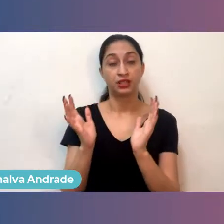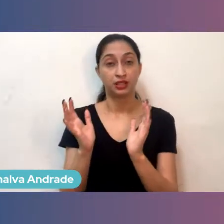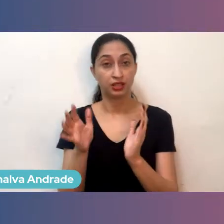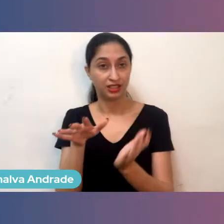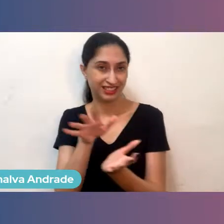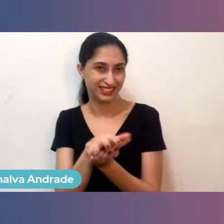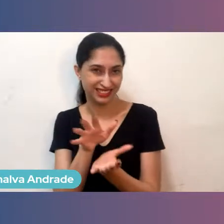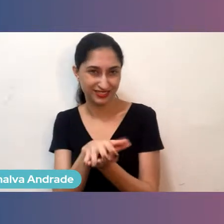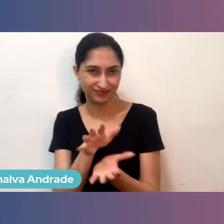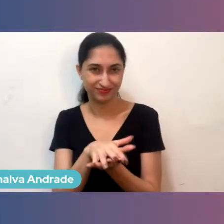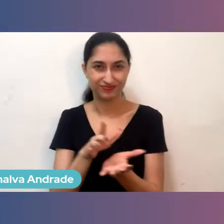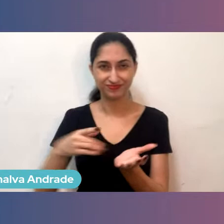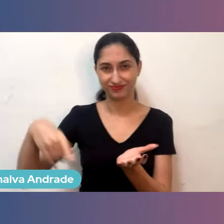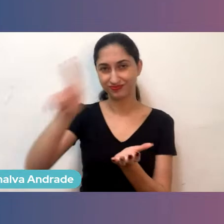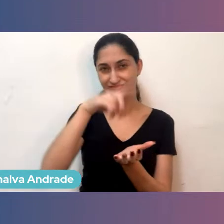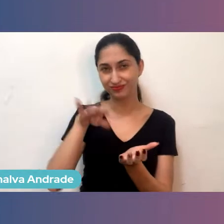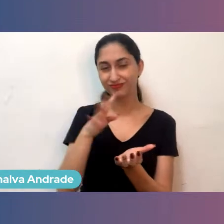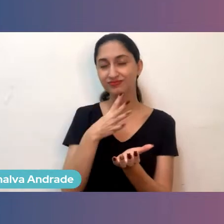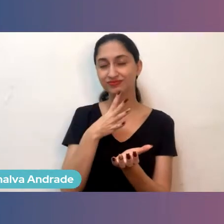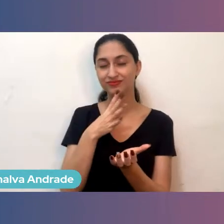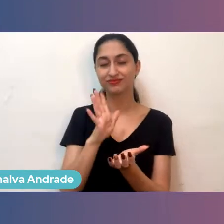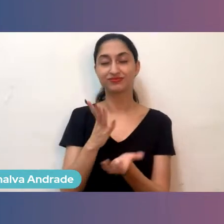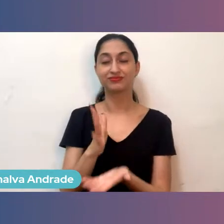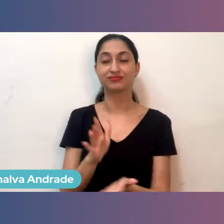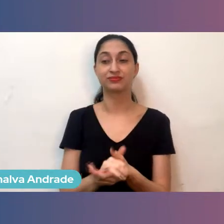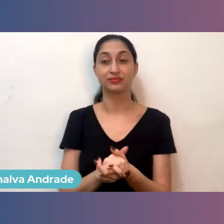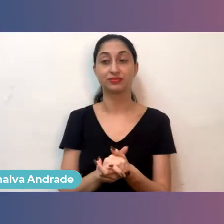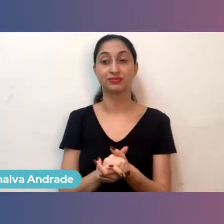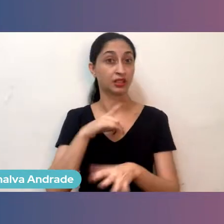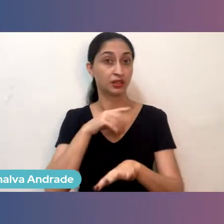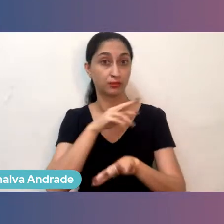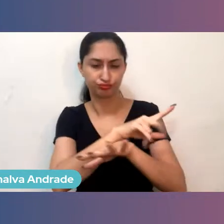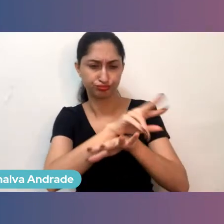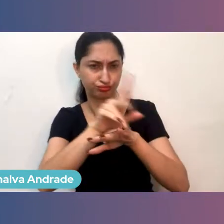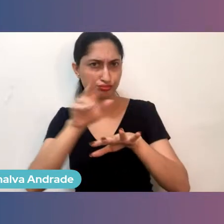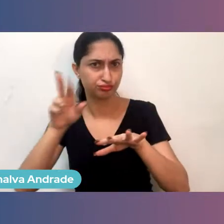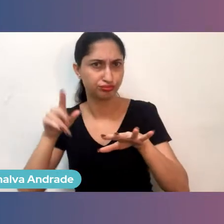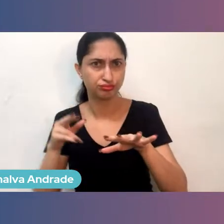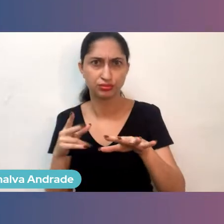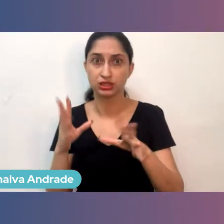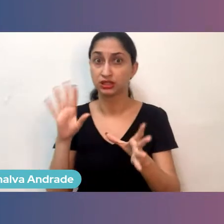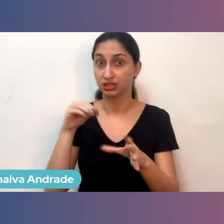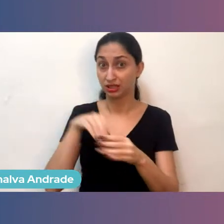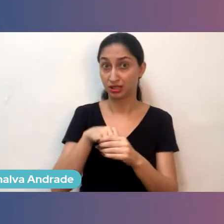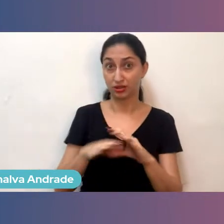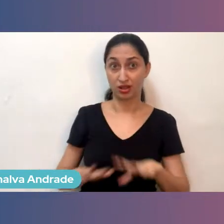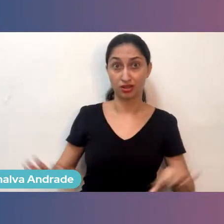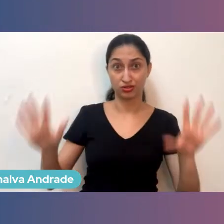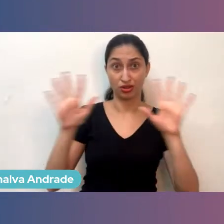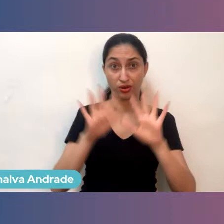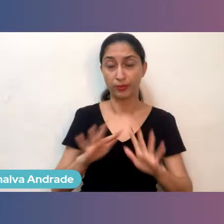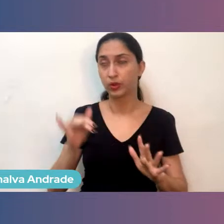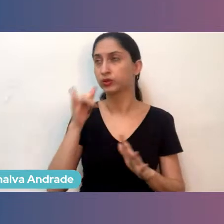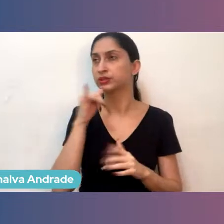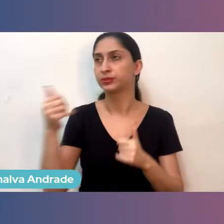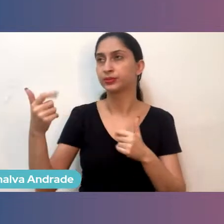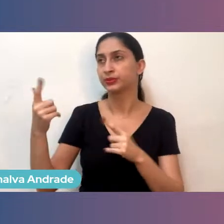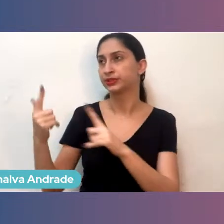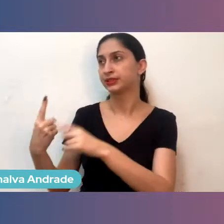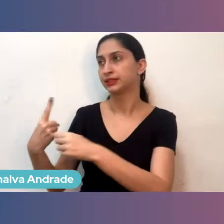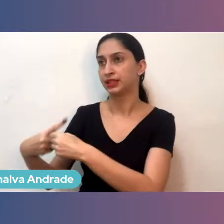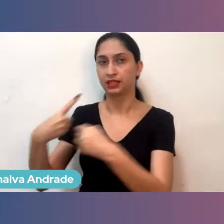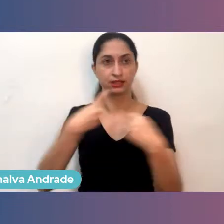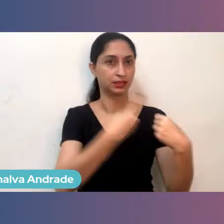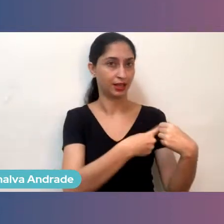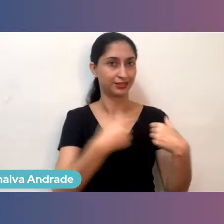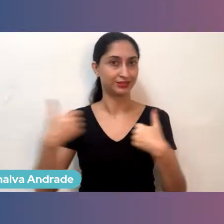conhecem, ela é bastante diversa, que você consegue dentro da mesma região, próximas, cidades vizinhas praticamente, você